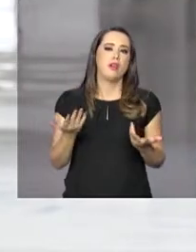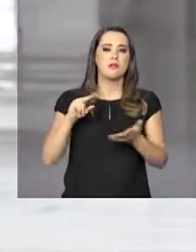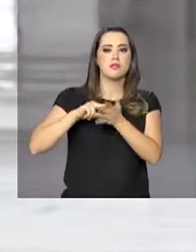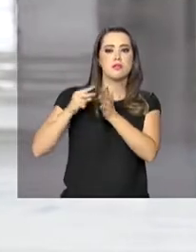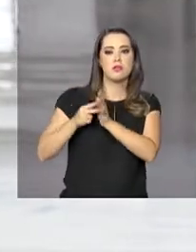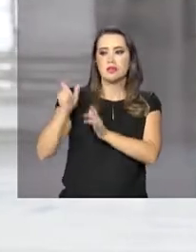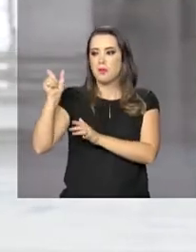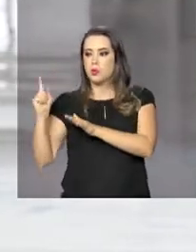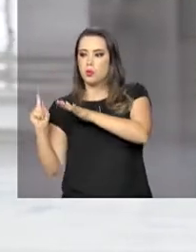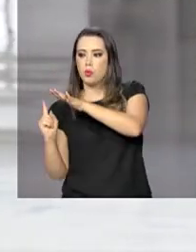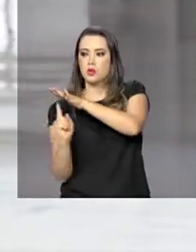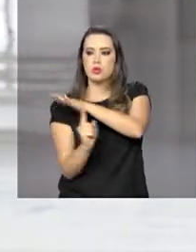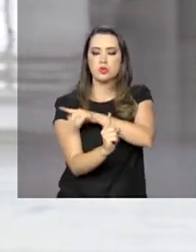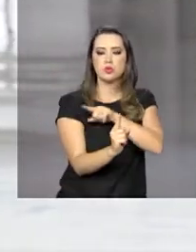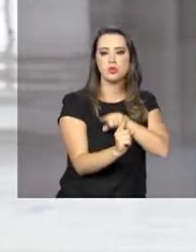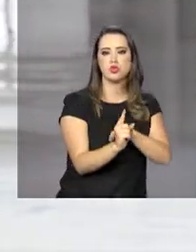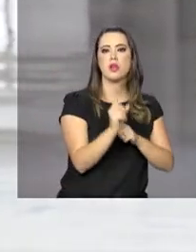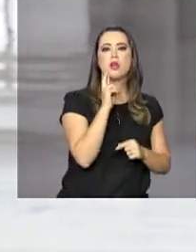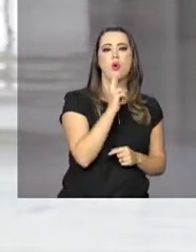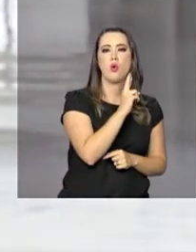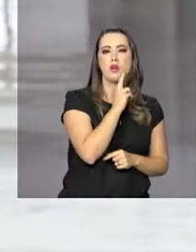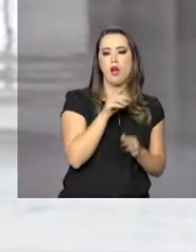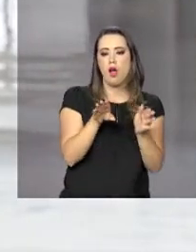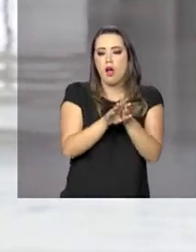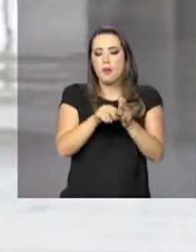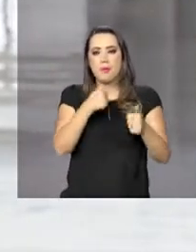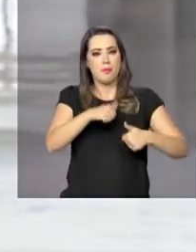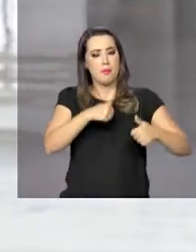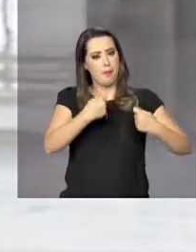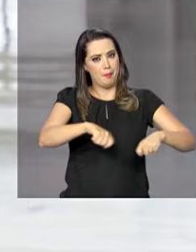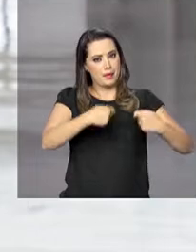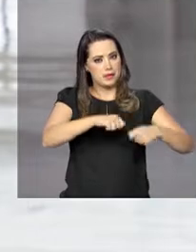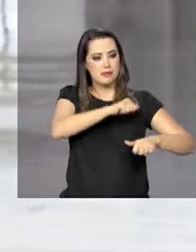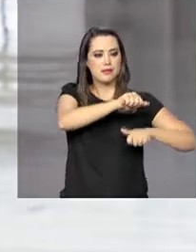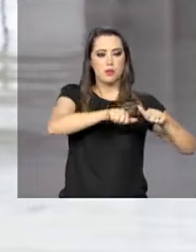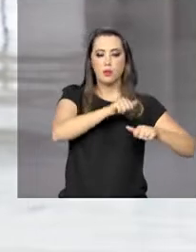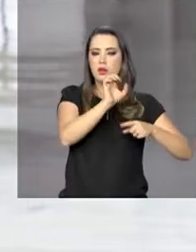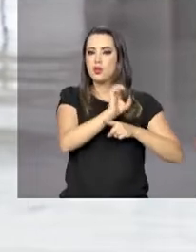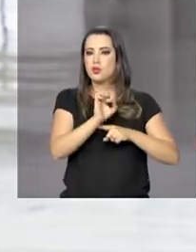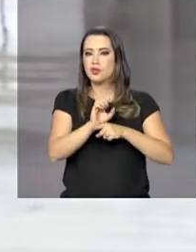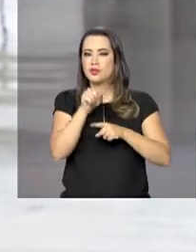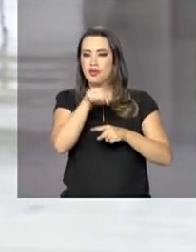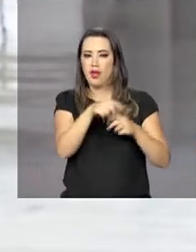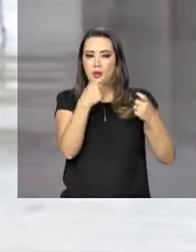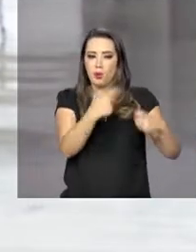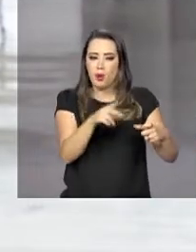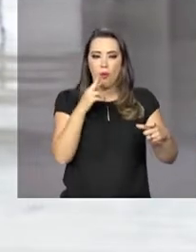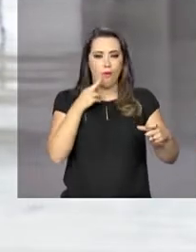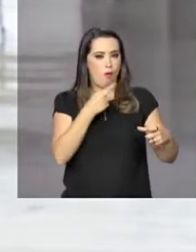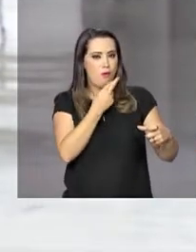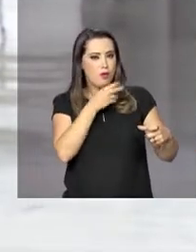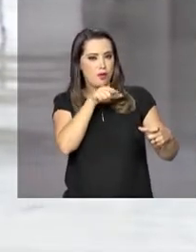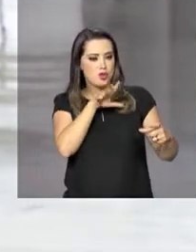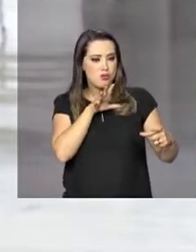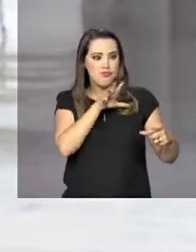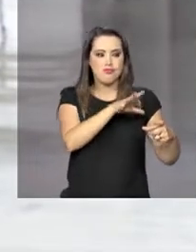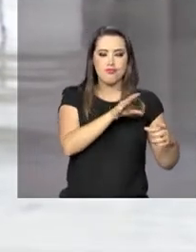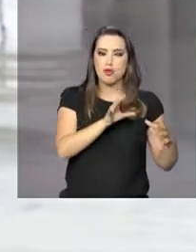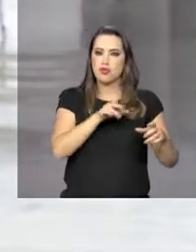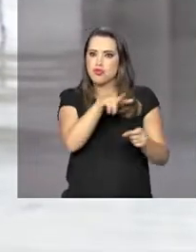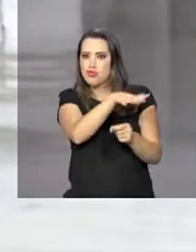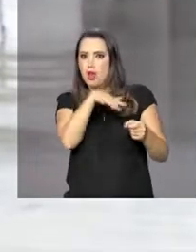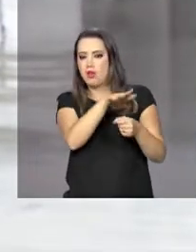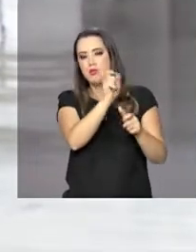de um estado que é pouco populoso, que já está com as suas condições sobrecarregadas e não tem um impacto na vida dos brasileiros e os